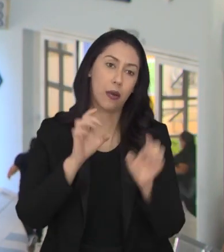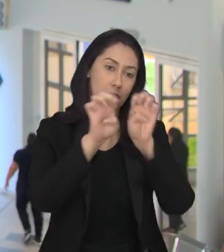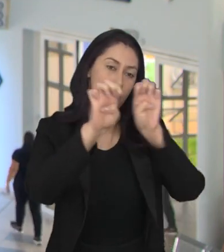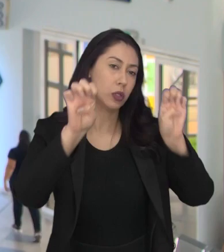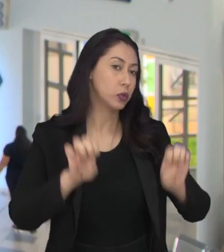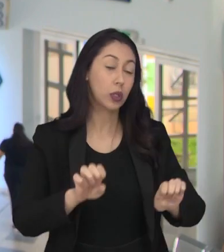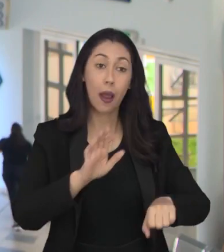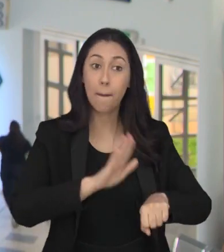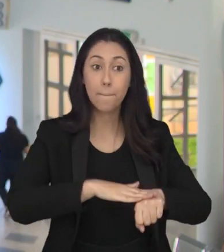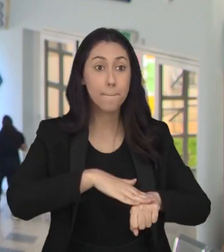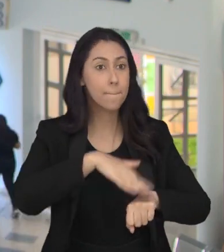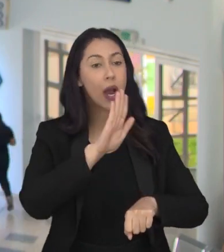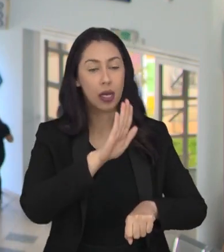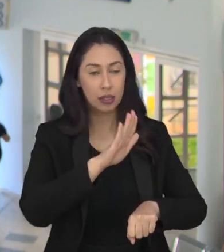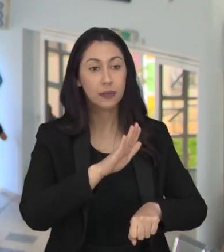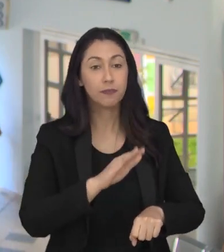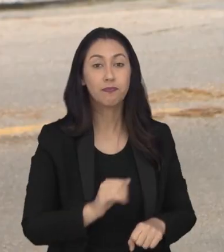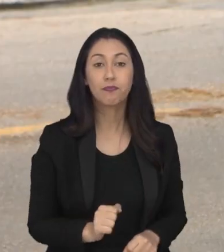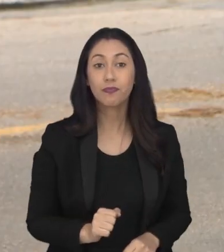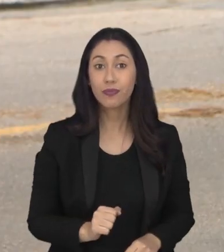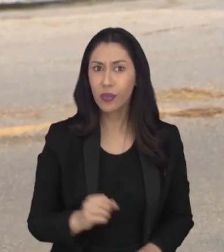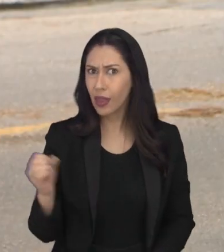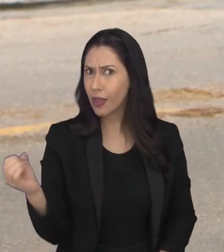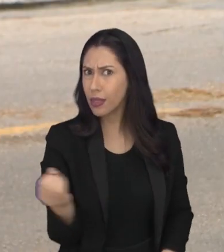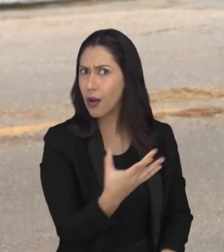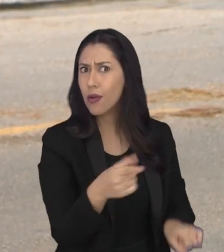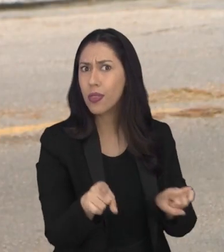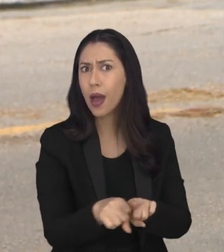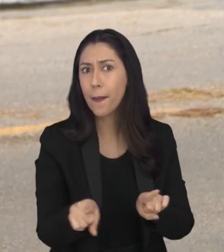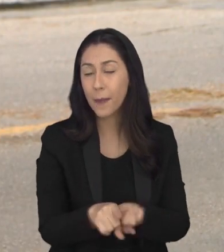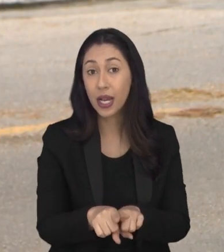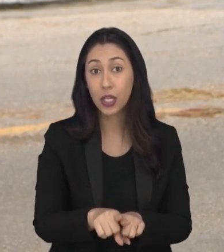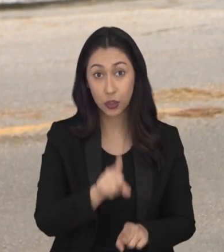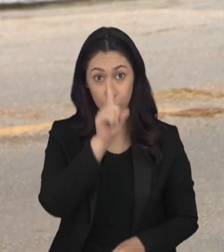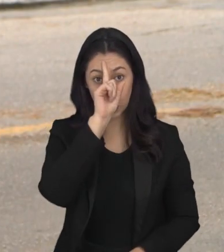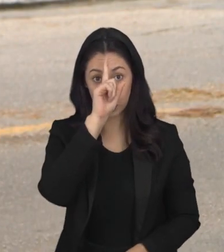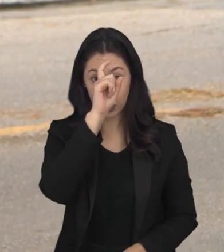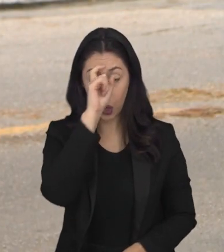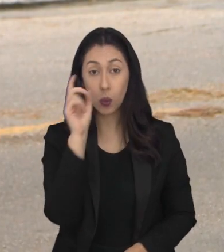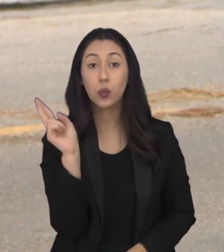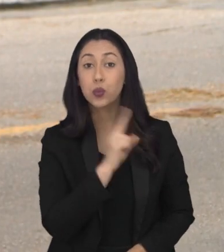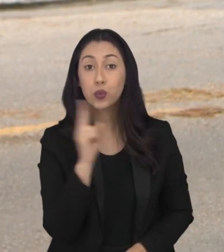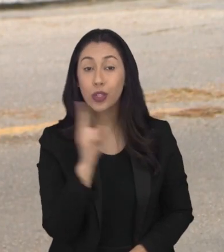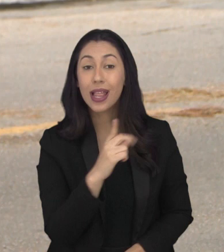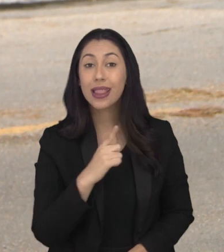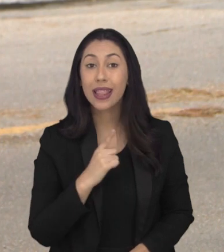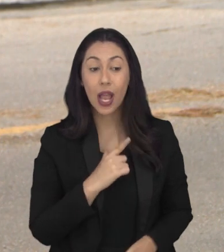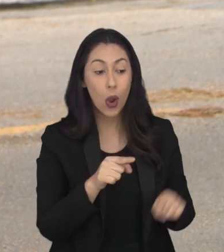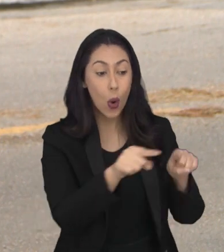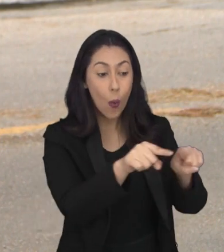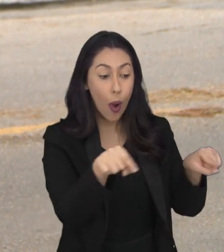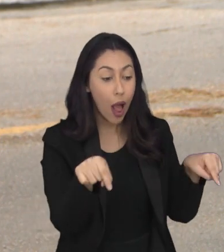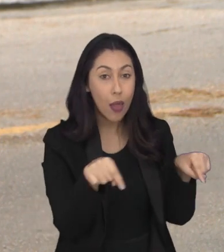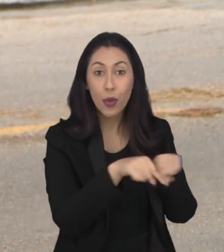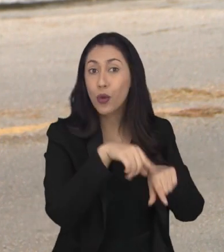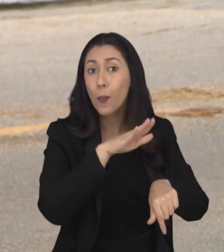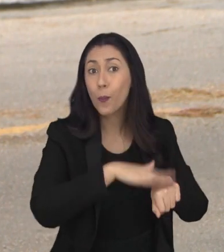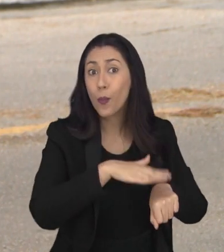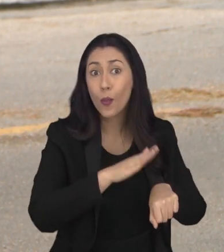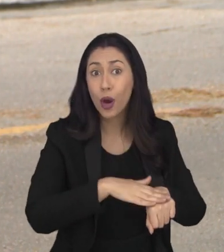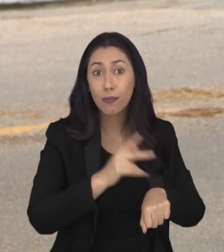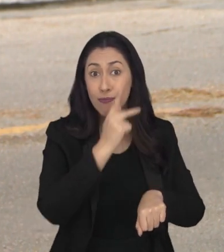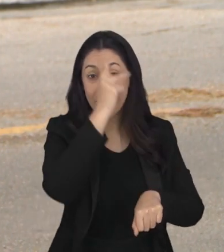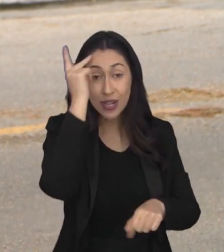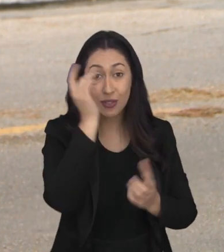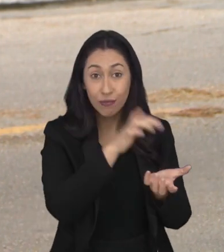estrutura, vamos ganhar mais leito aqui para o hospital. Outra novidade é que o pronto-socorro vai contar com um espaço exclusivo para idosos e pessoas